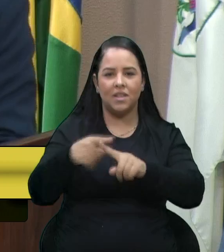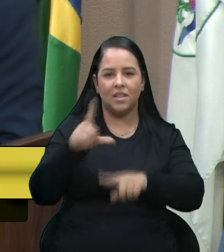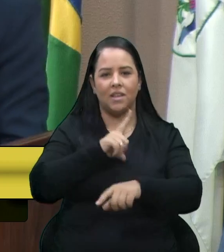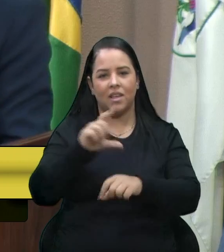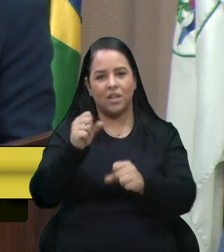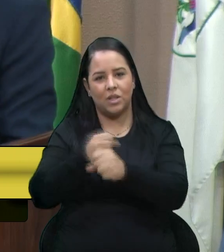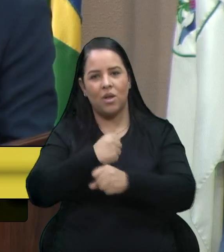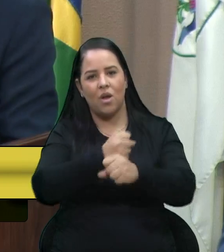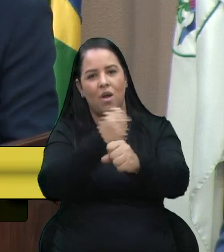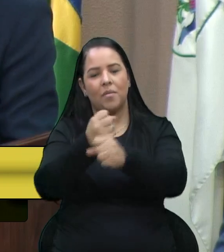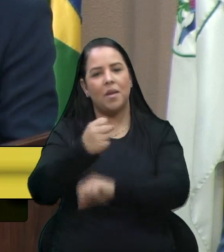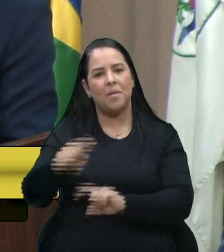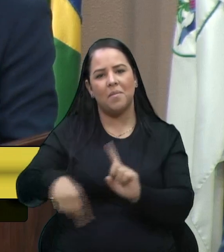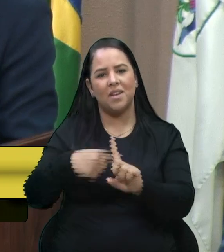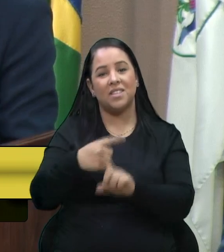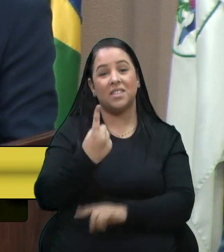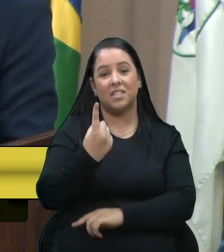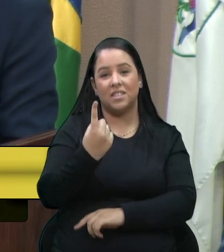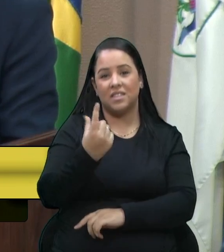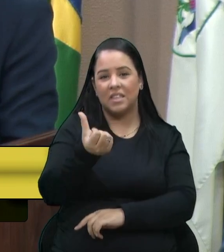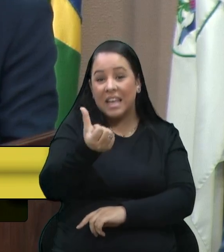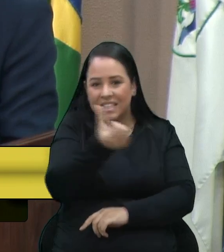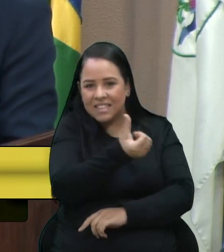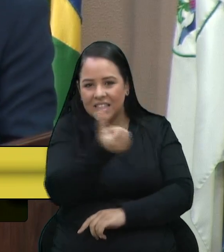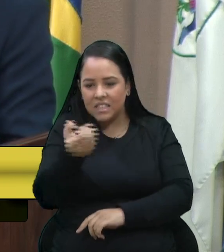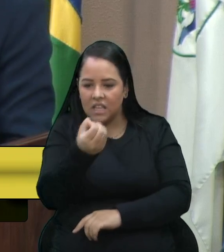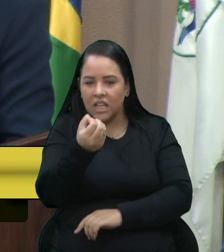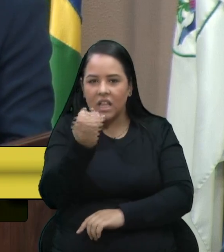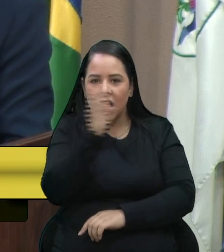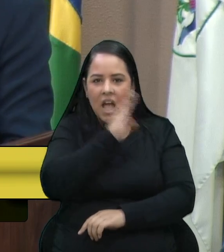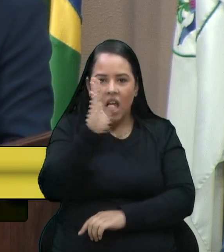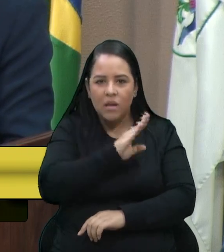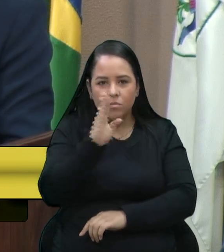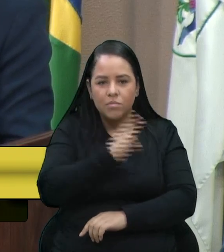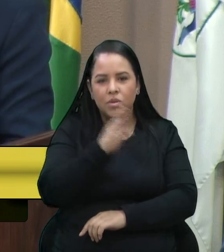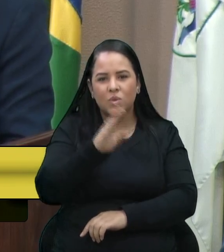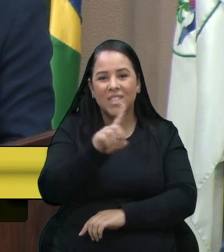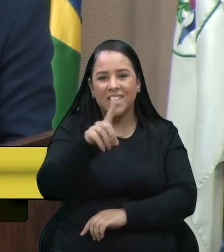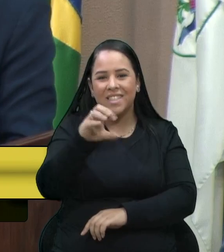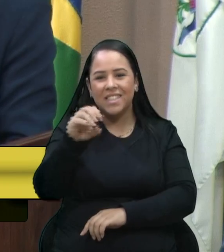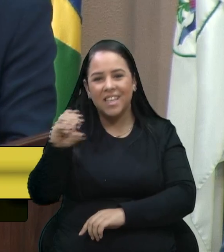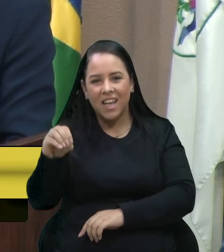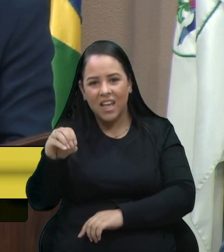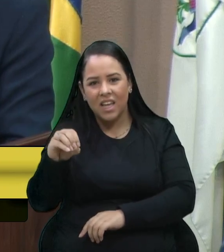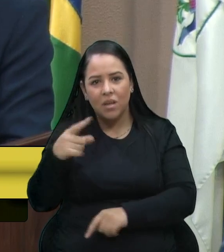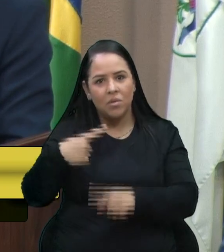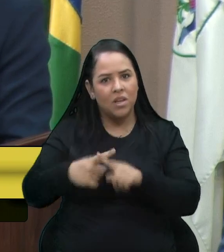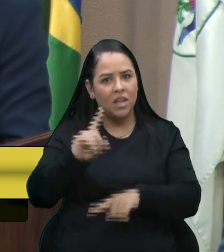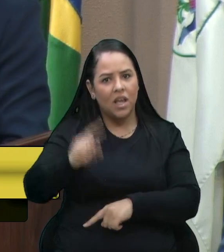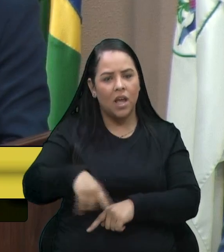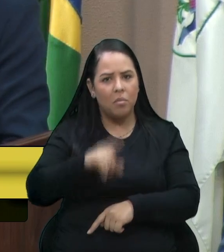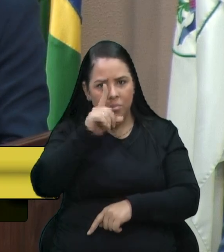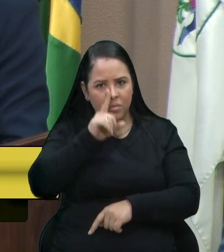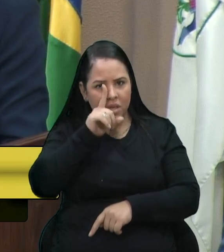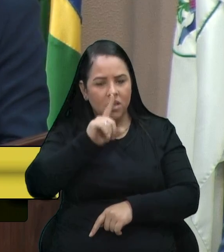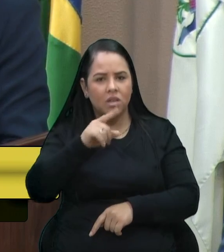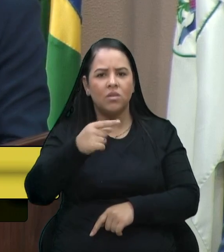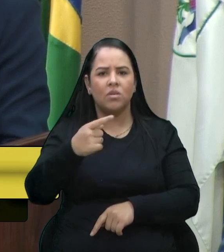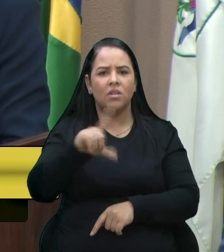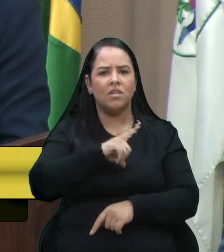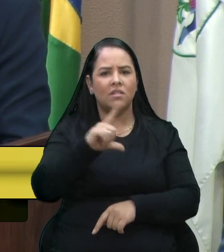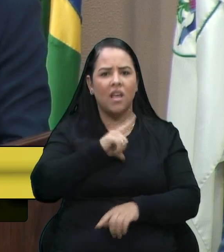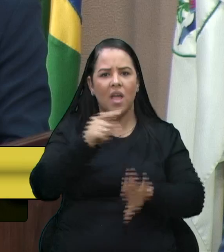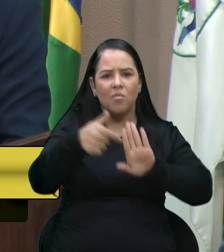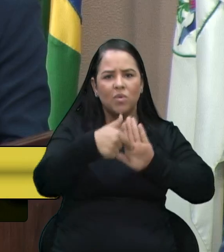passaram a mais de 60 por hora, 100 por hora, correndo risco aí, mesmo com toda a sinalização ali dos cones,